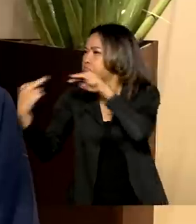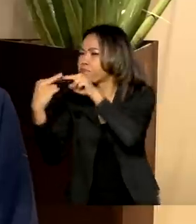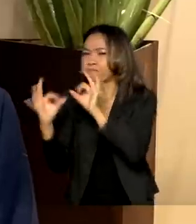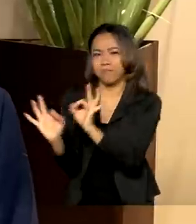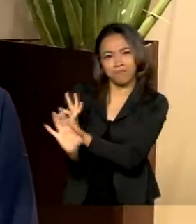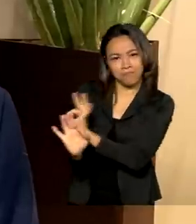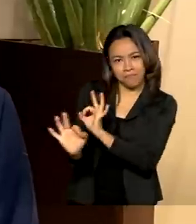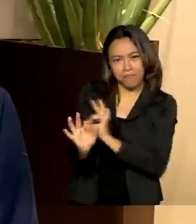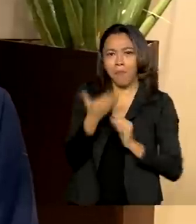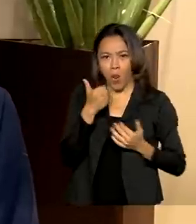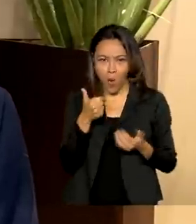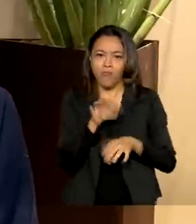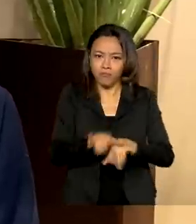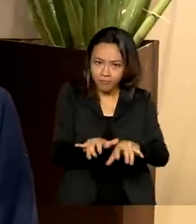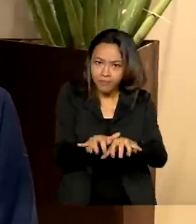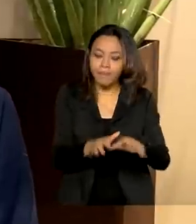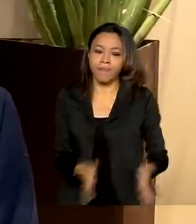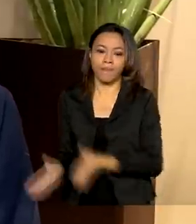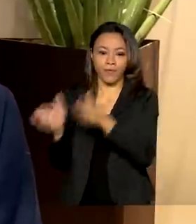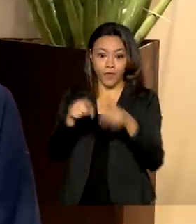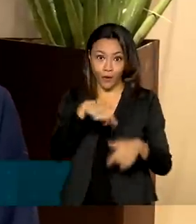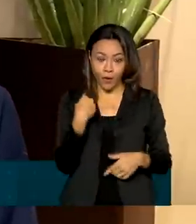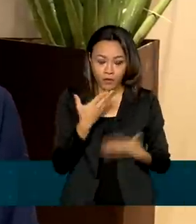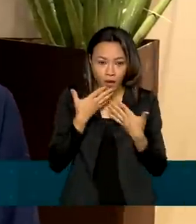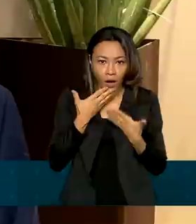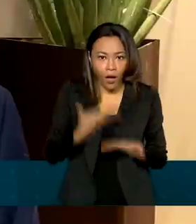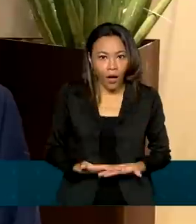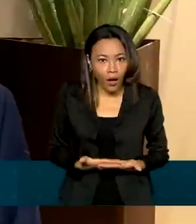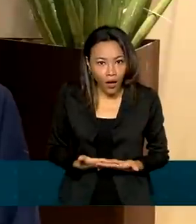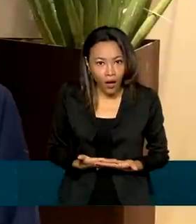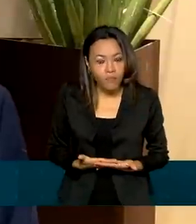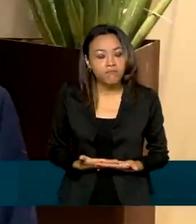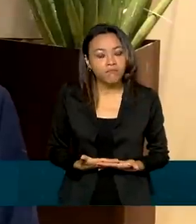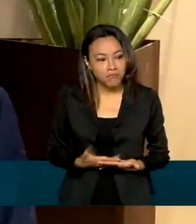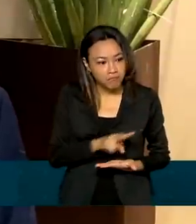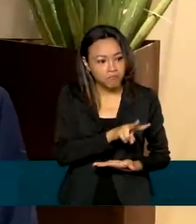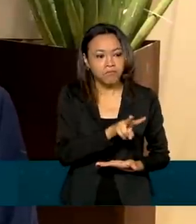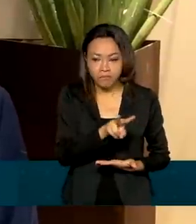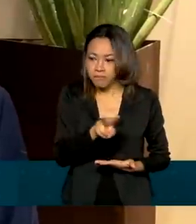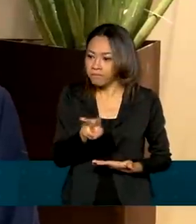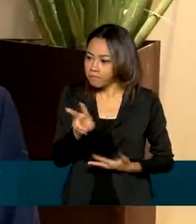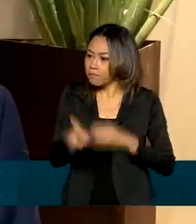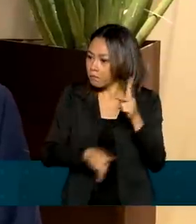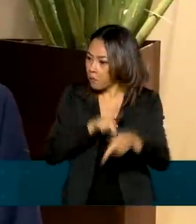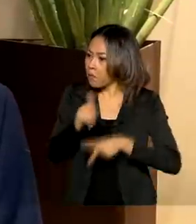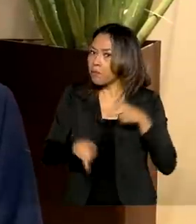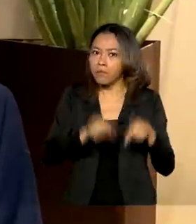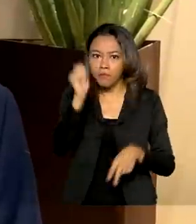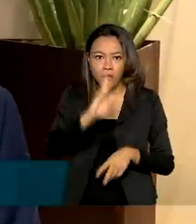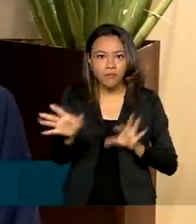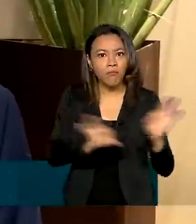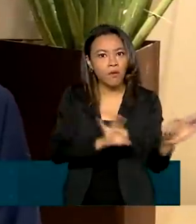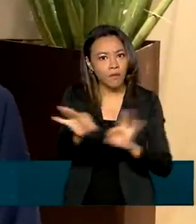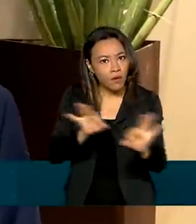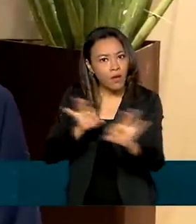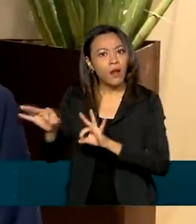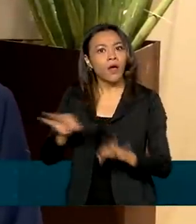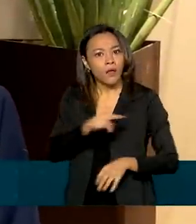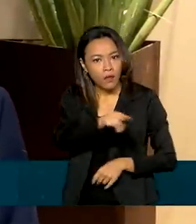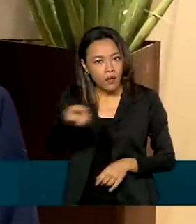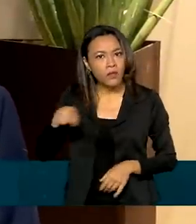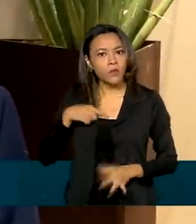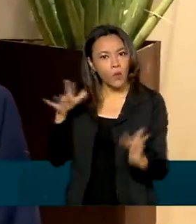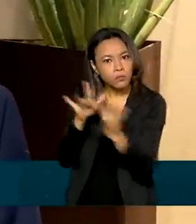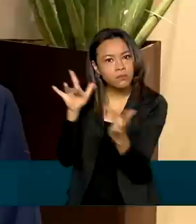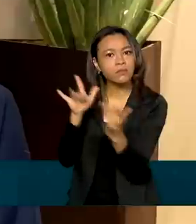Ficamos muito surpreendidos, positivamente, sobre como os brasileiros estão preparados, estão muito conectados